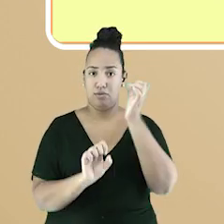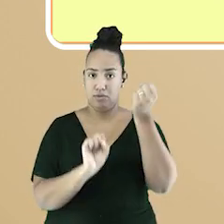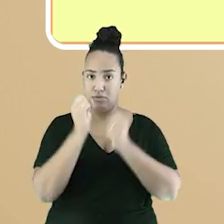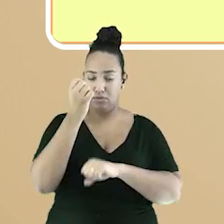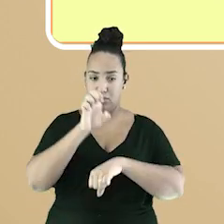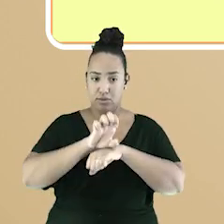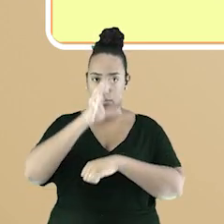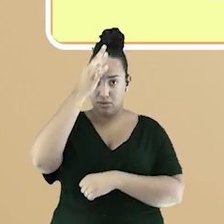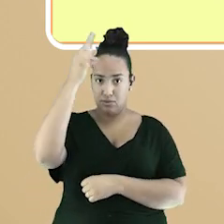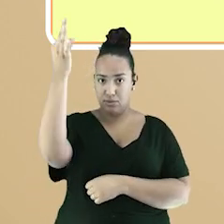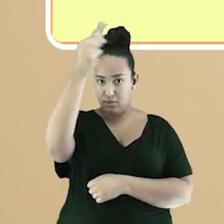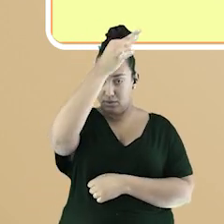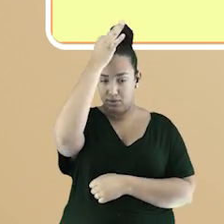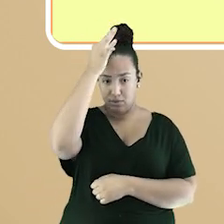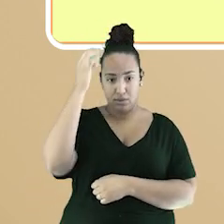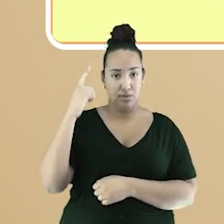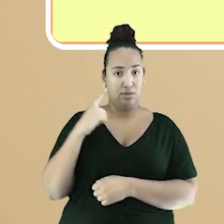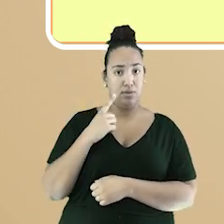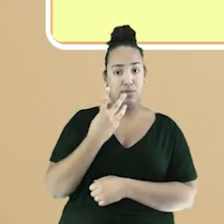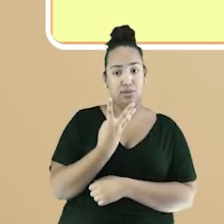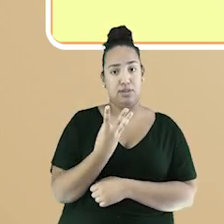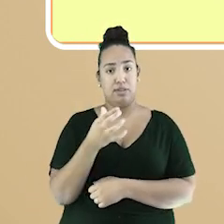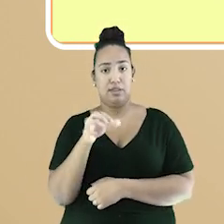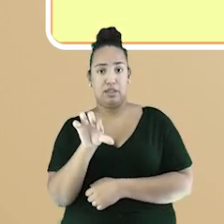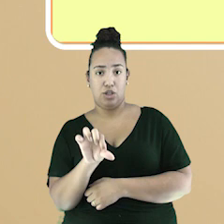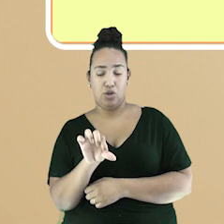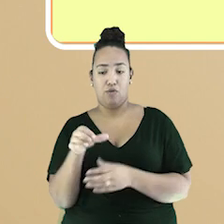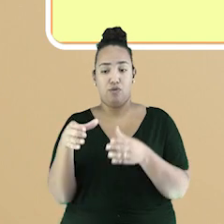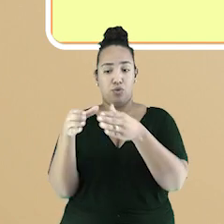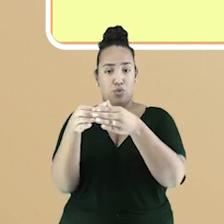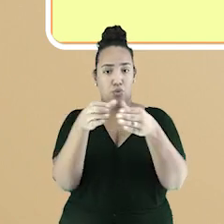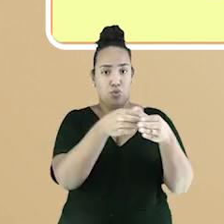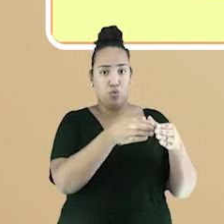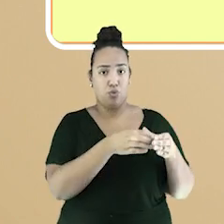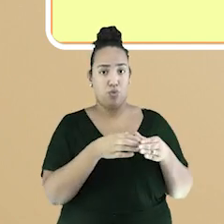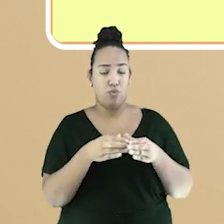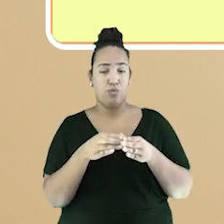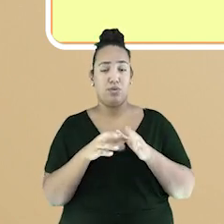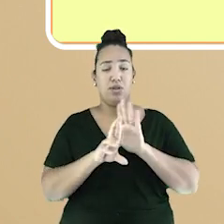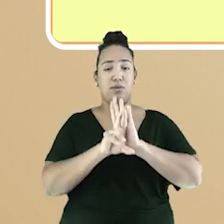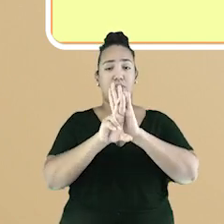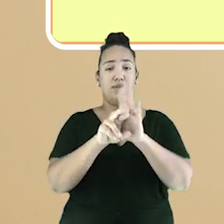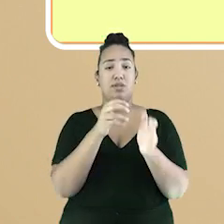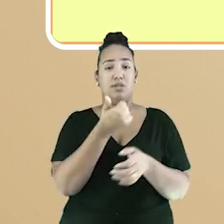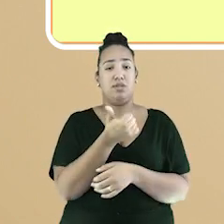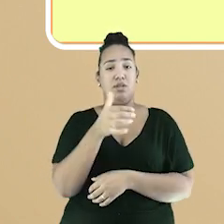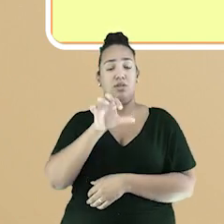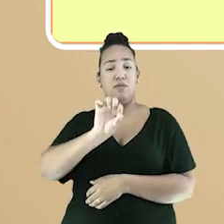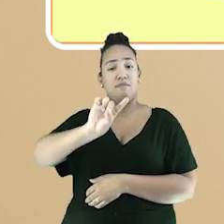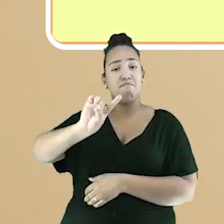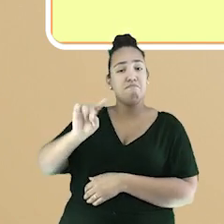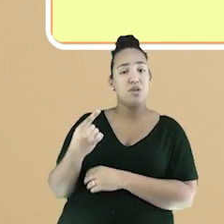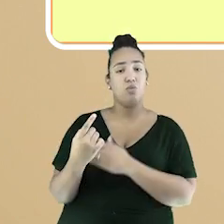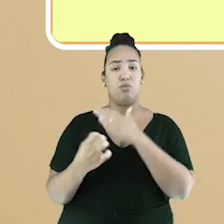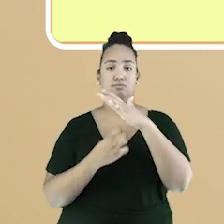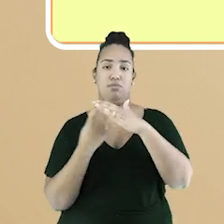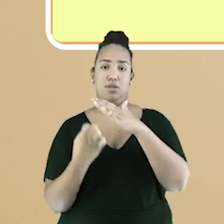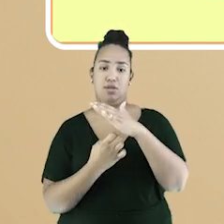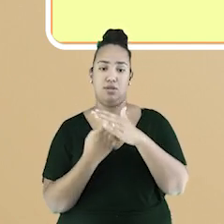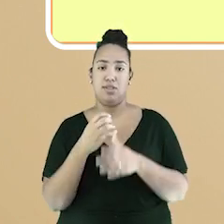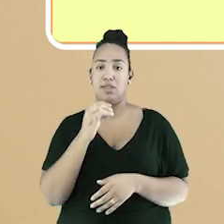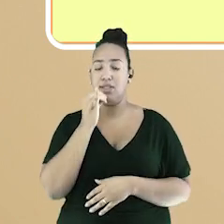sindicatos, que representam mais de 19 mil empresas de diversos segmentos industriais, como por exemplo,